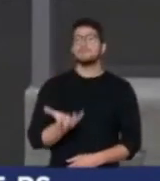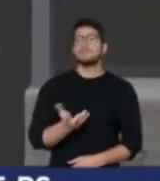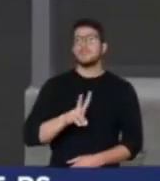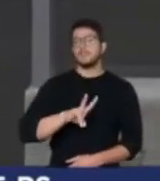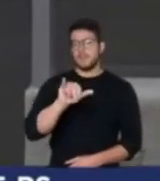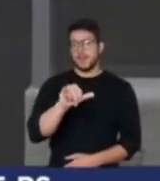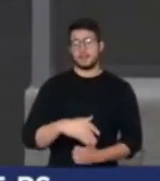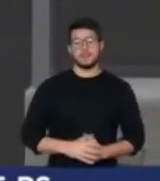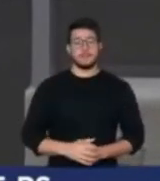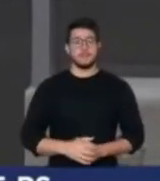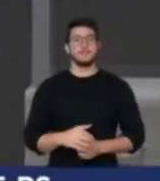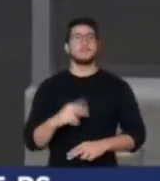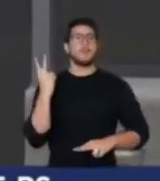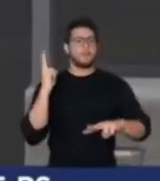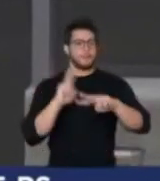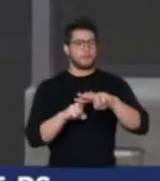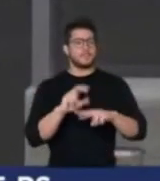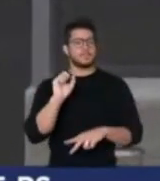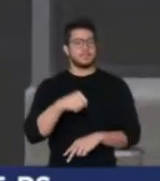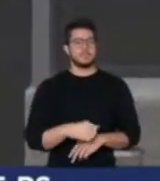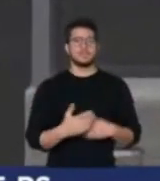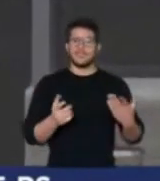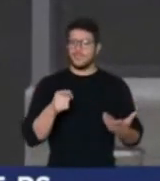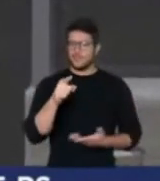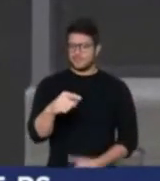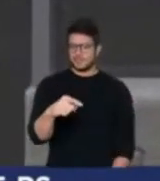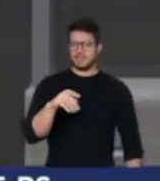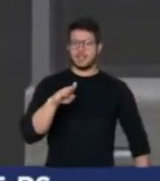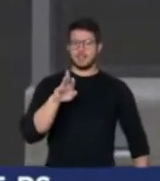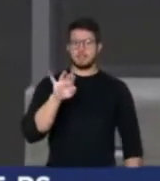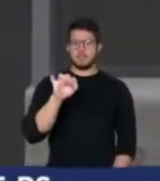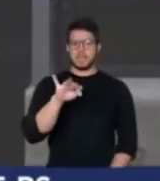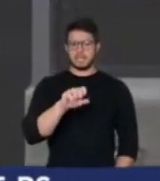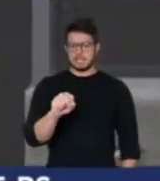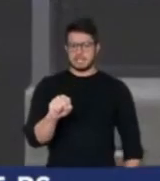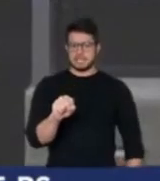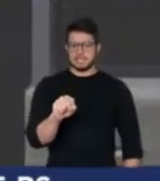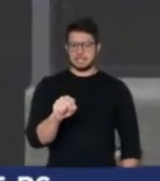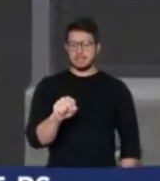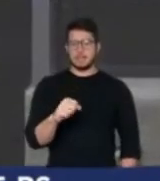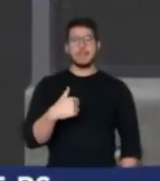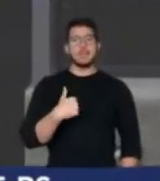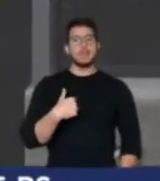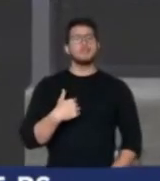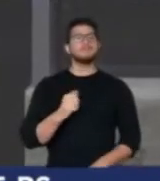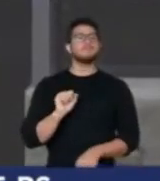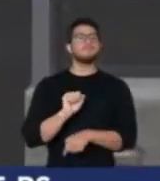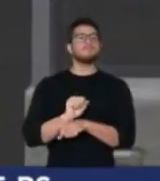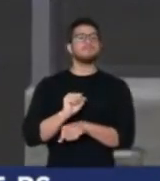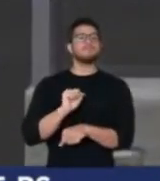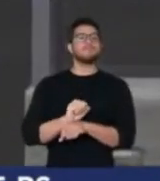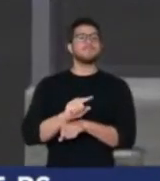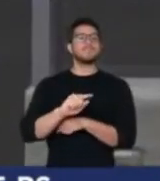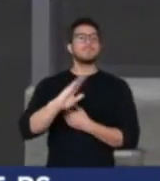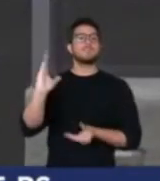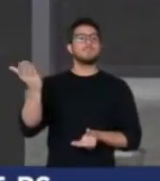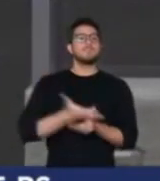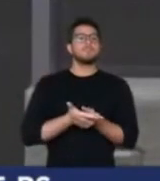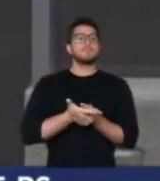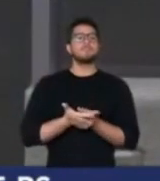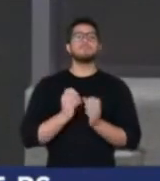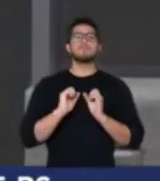vocês. Então não se acovarde, doutor Marcelo Bretas, eu estou esperando a sua petição, nós vamos